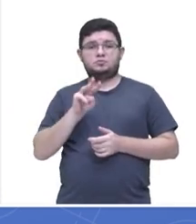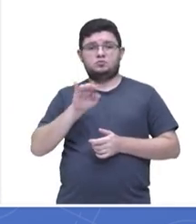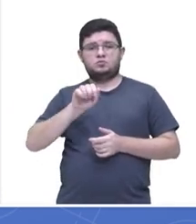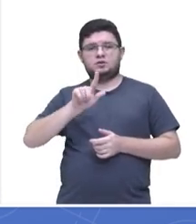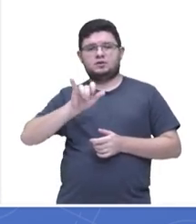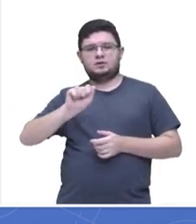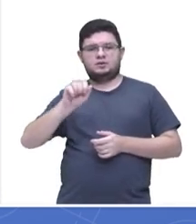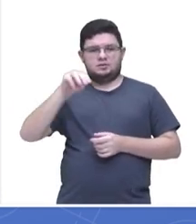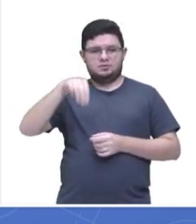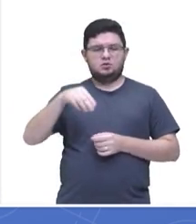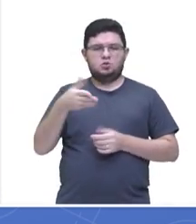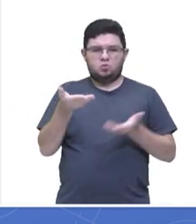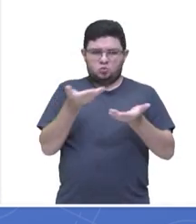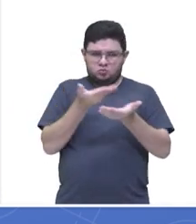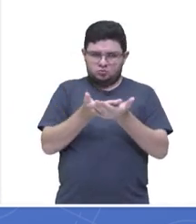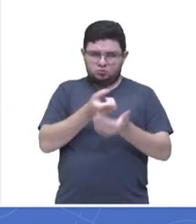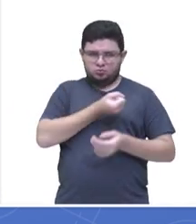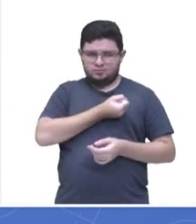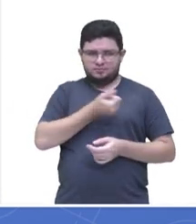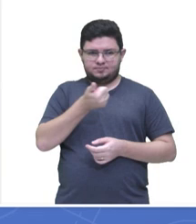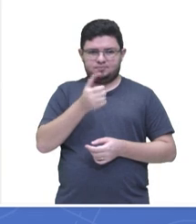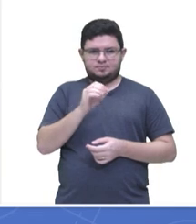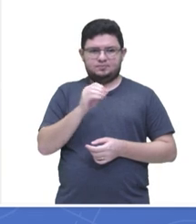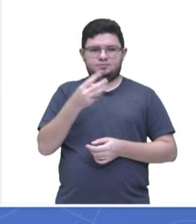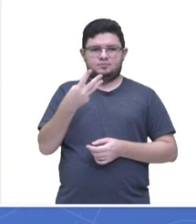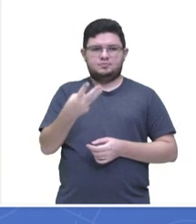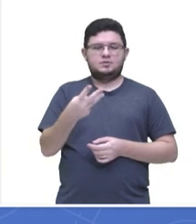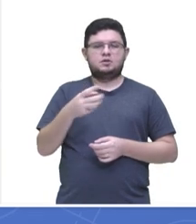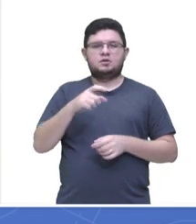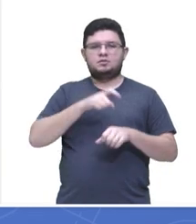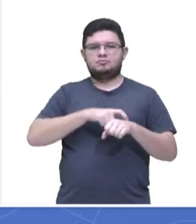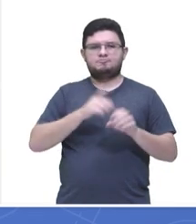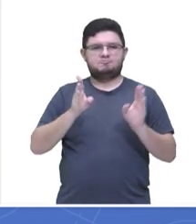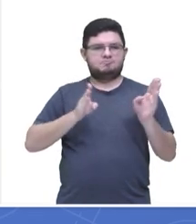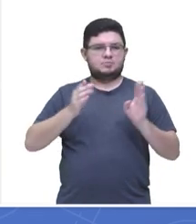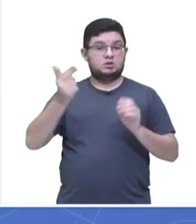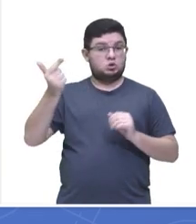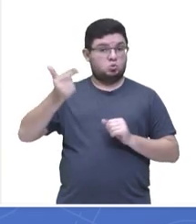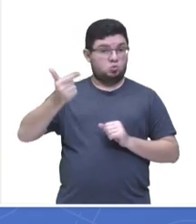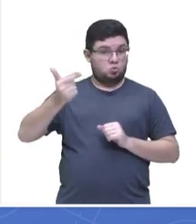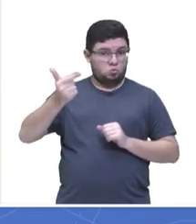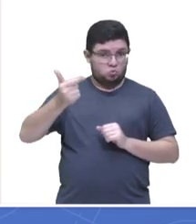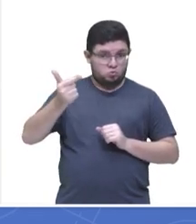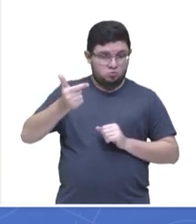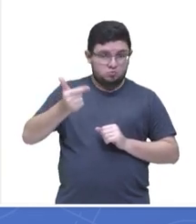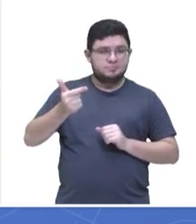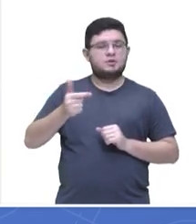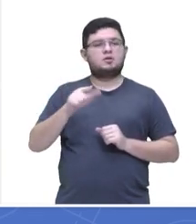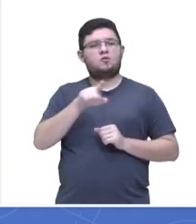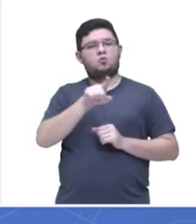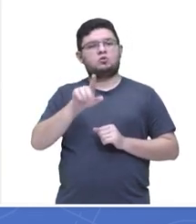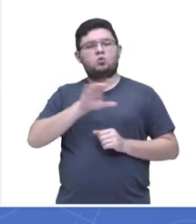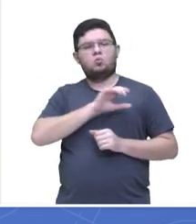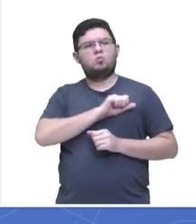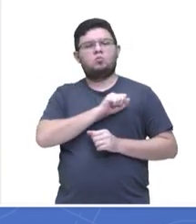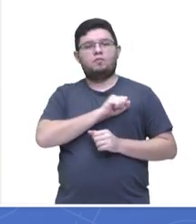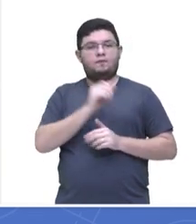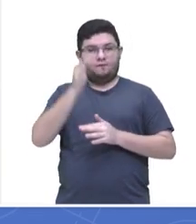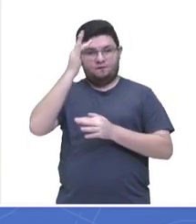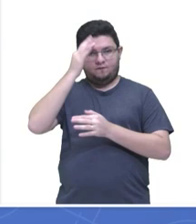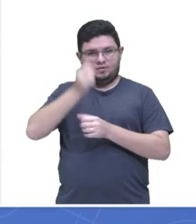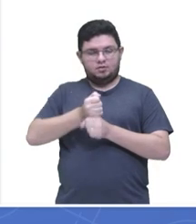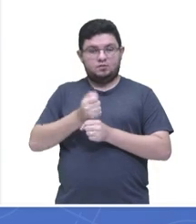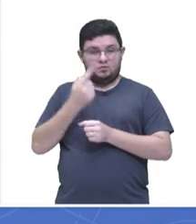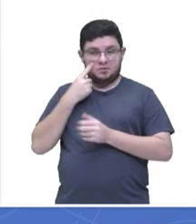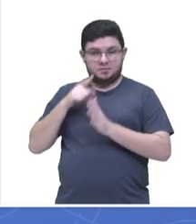parte, e a queridinha que é a física, não é? Nós vamos aqui tratar da questão de física e vamos lá conhecer qual foi essa